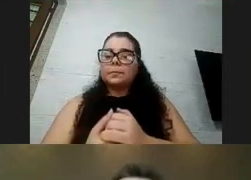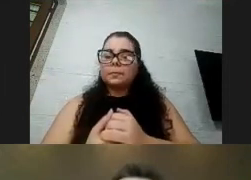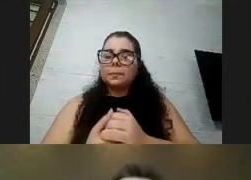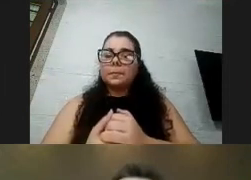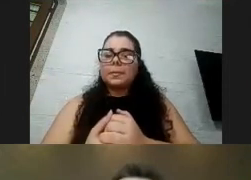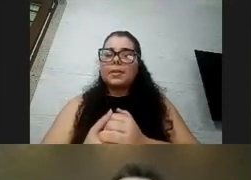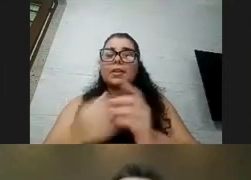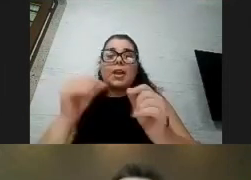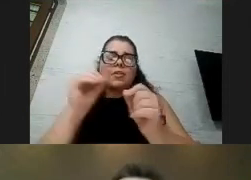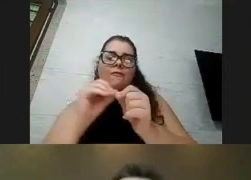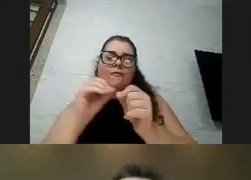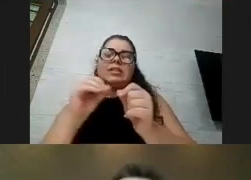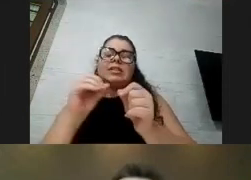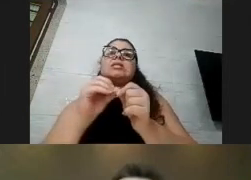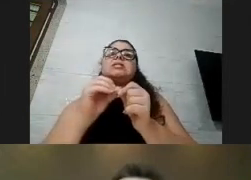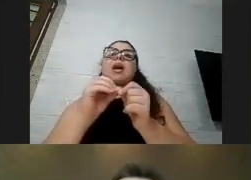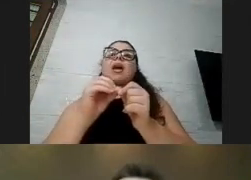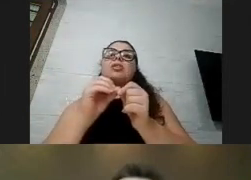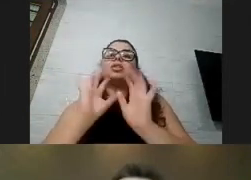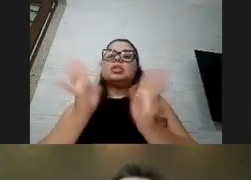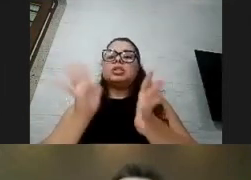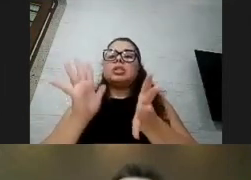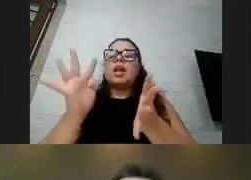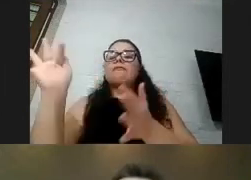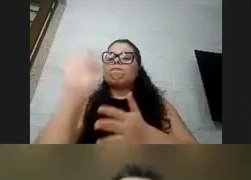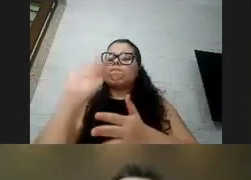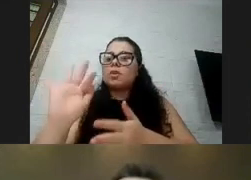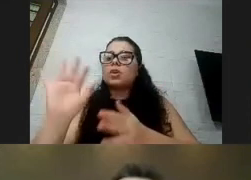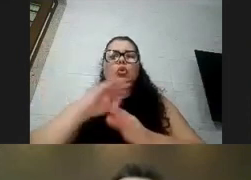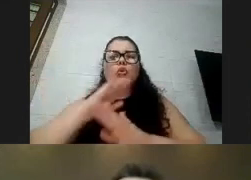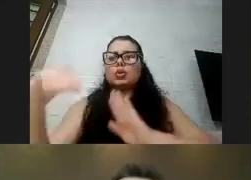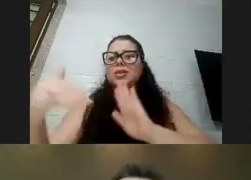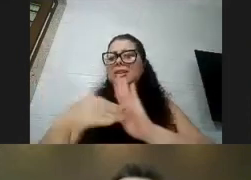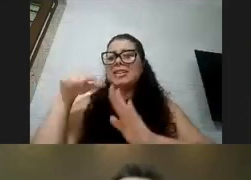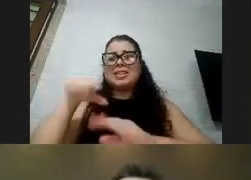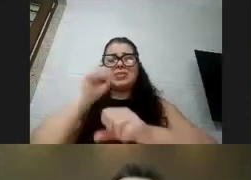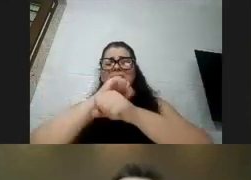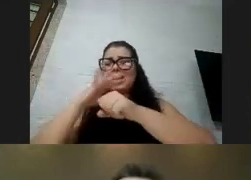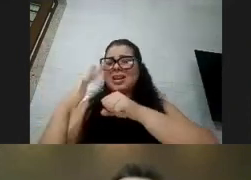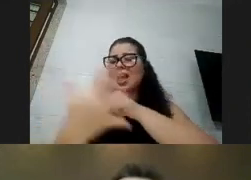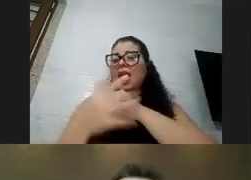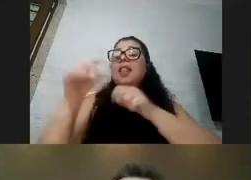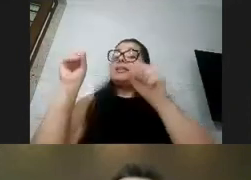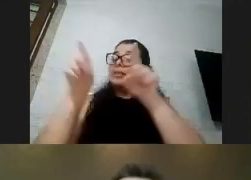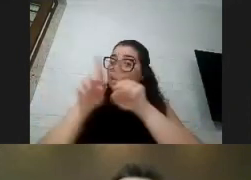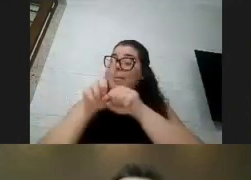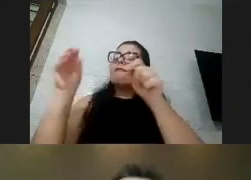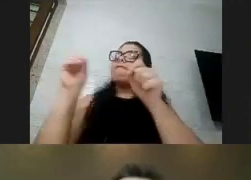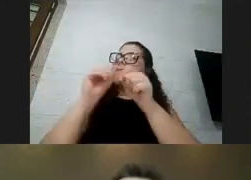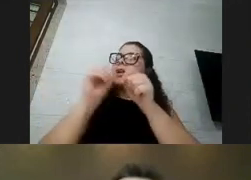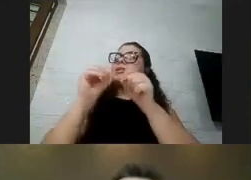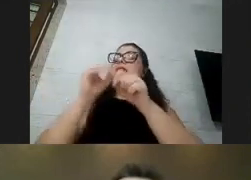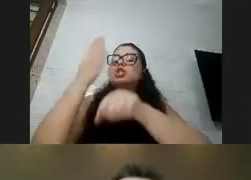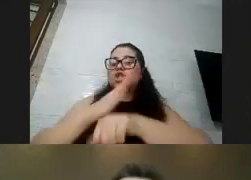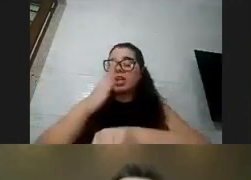fazendo design e essa parada e ela estagiava também na TV